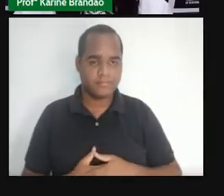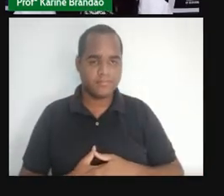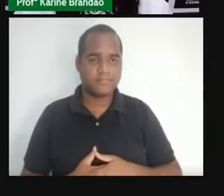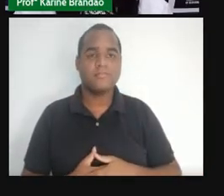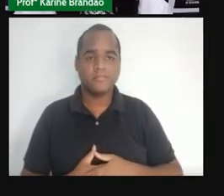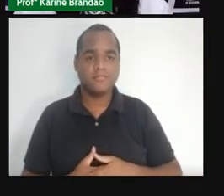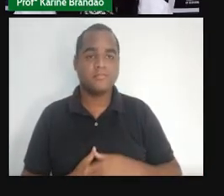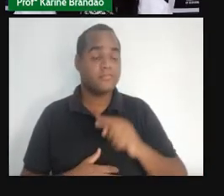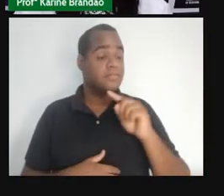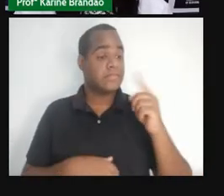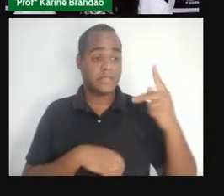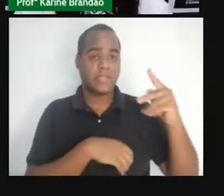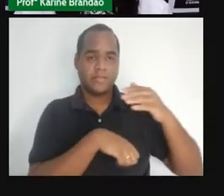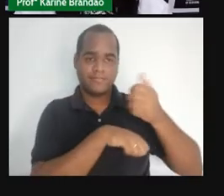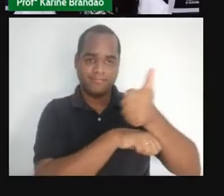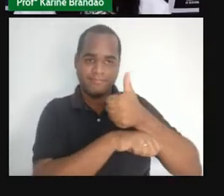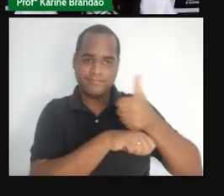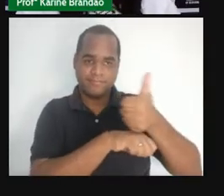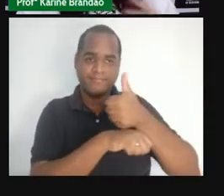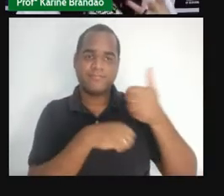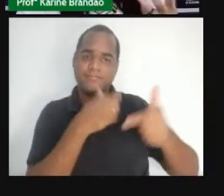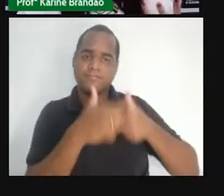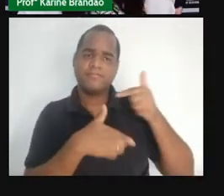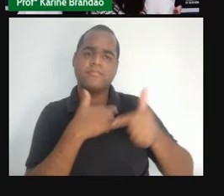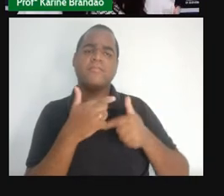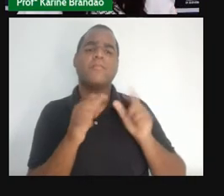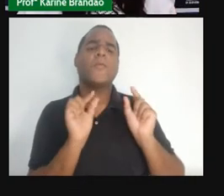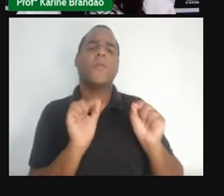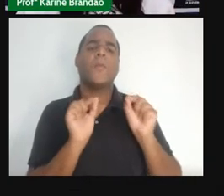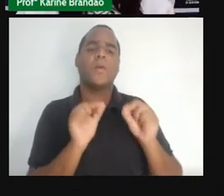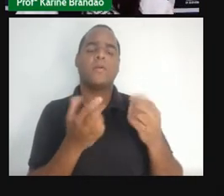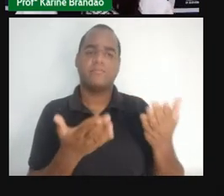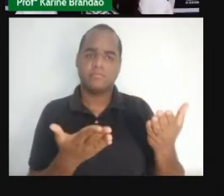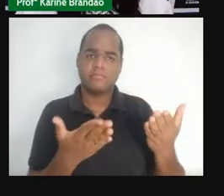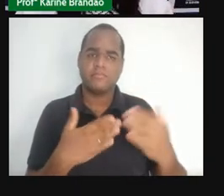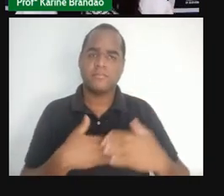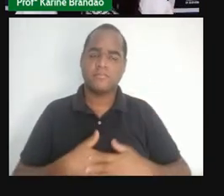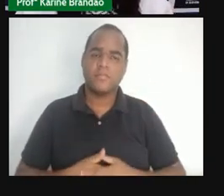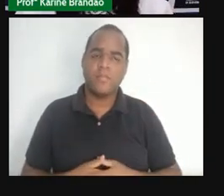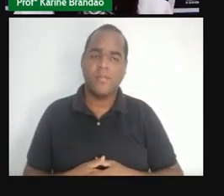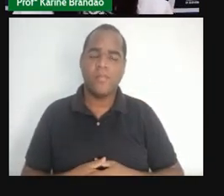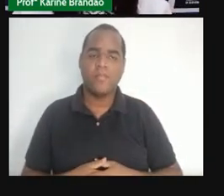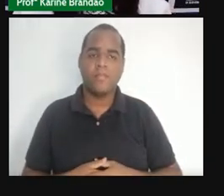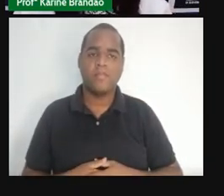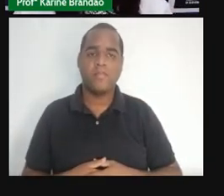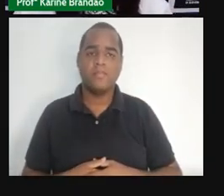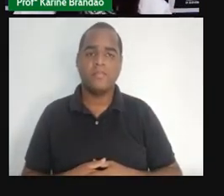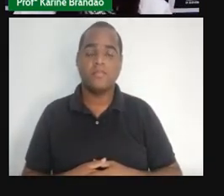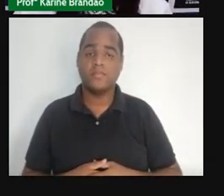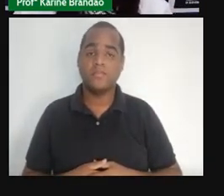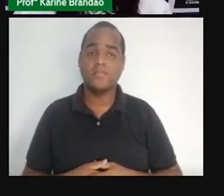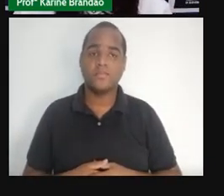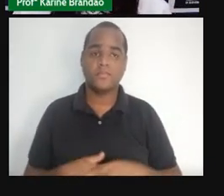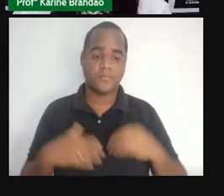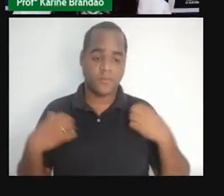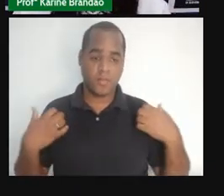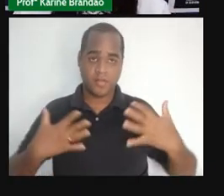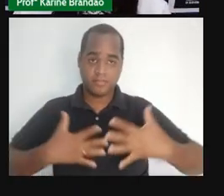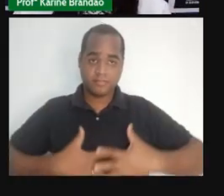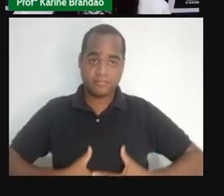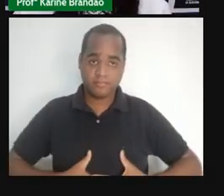atividade desses profissionais envolve... O que que envolve a atividade desses profissionais? Uso de uniformes?